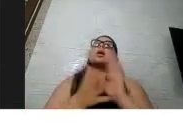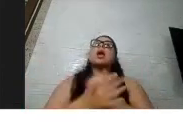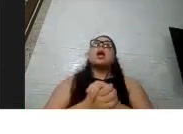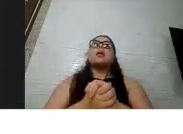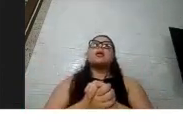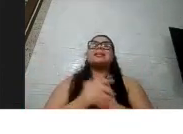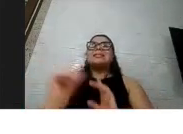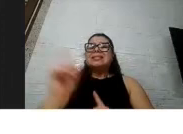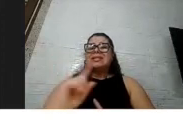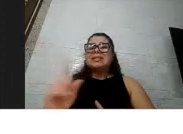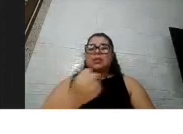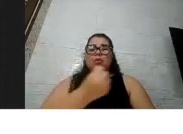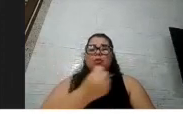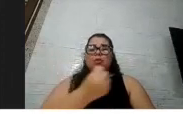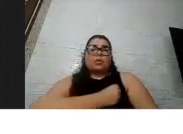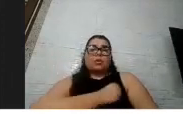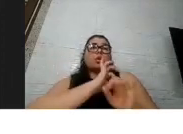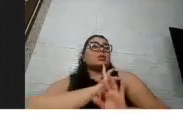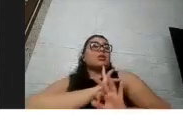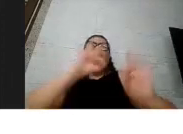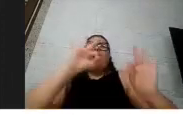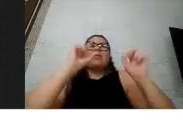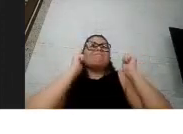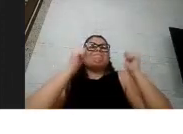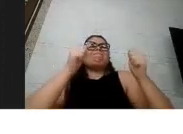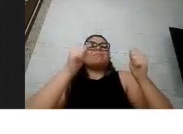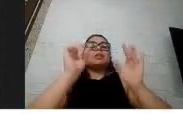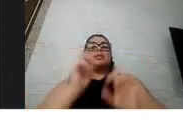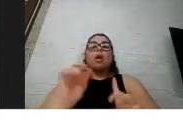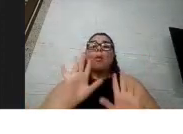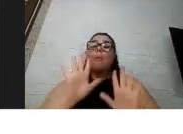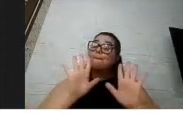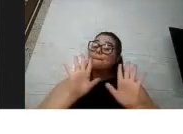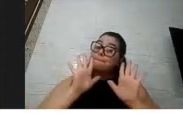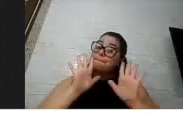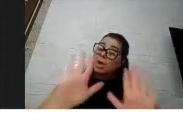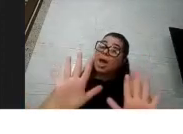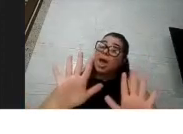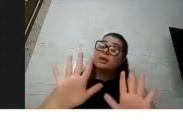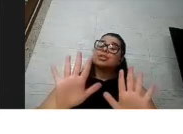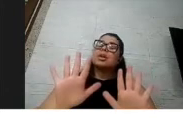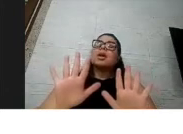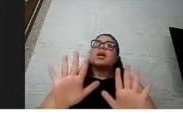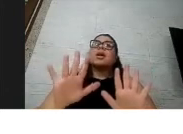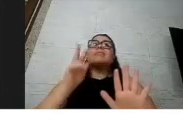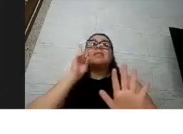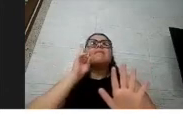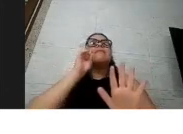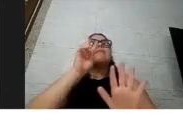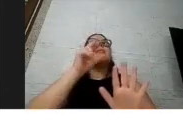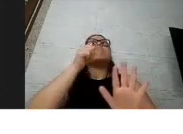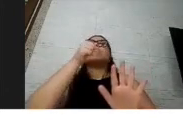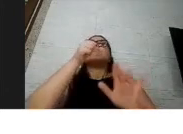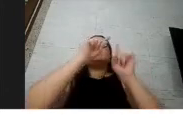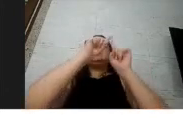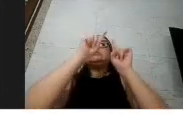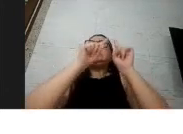não que os números sejam super encorajadores, mas pelo menos tem algum declínio, e isso